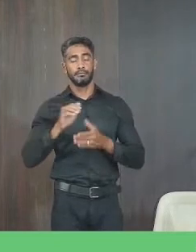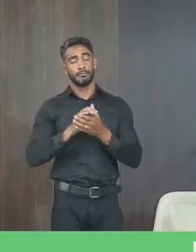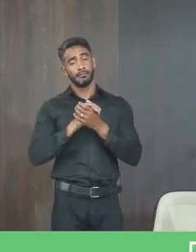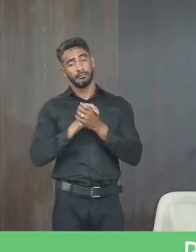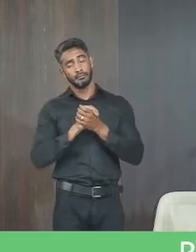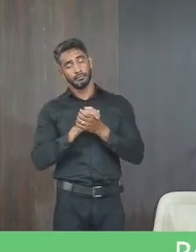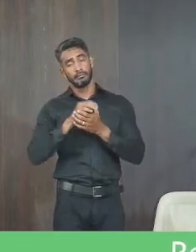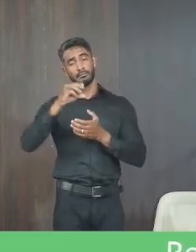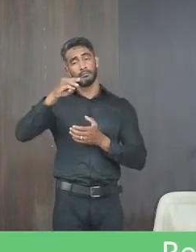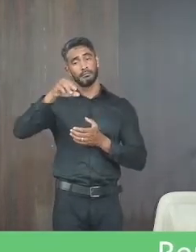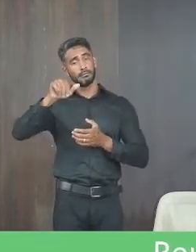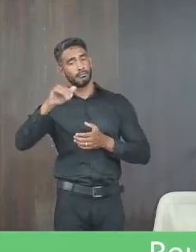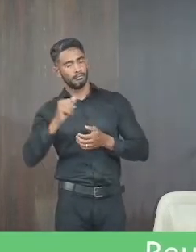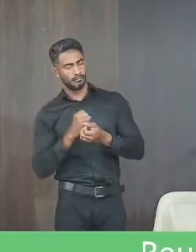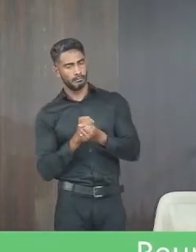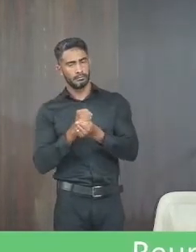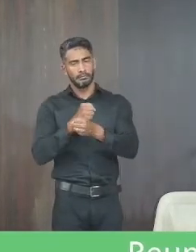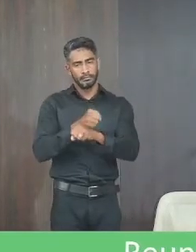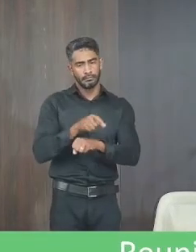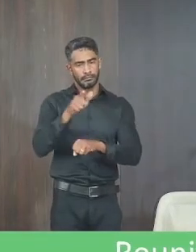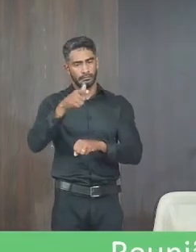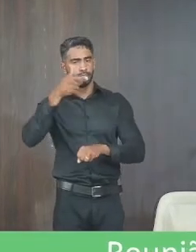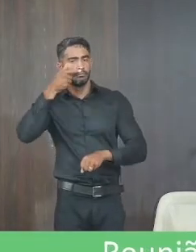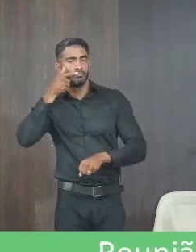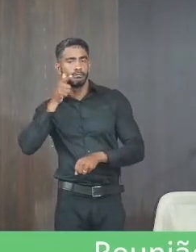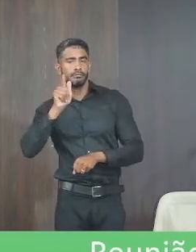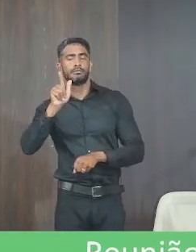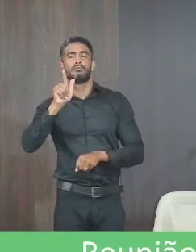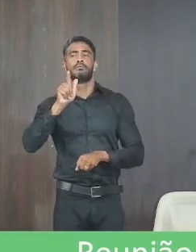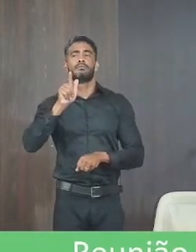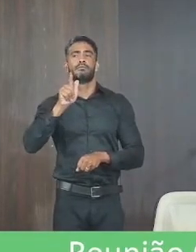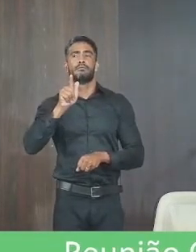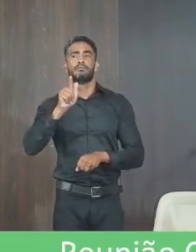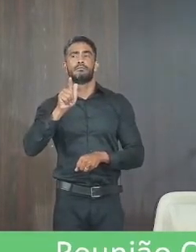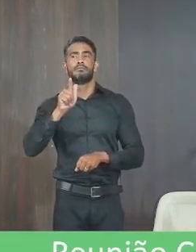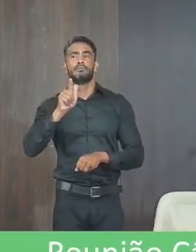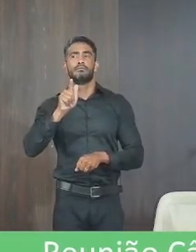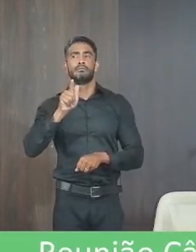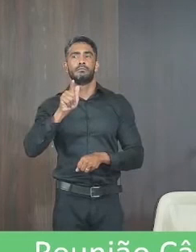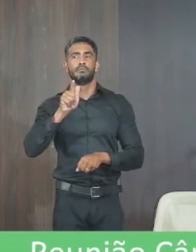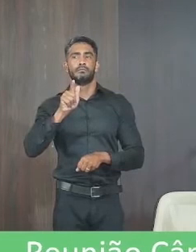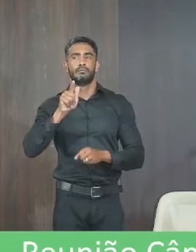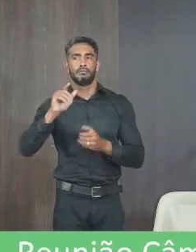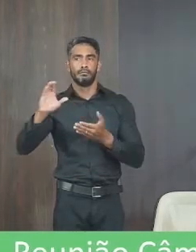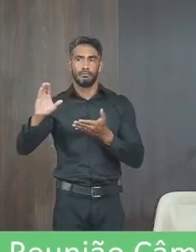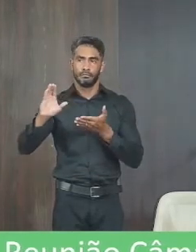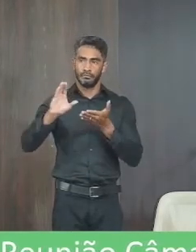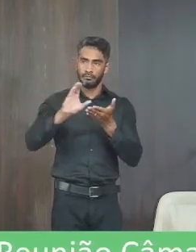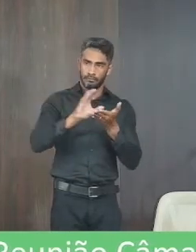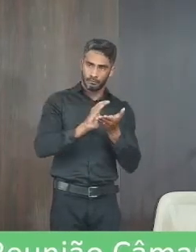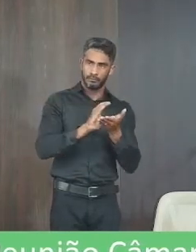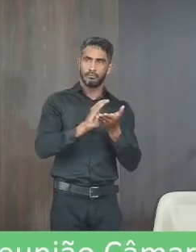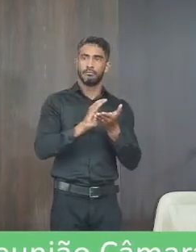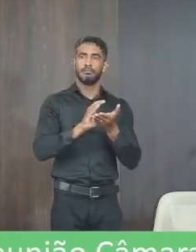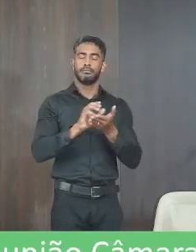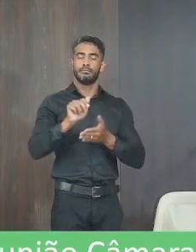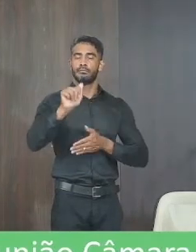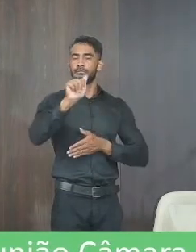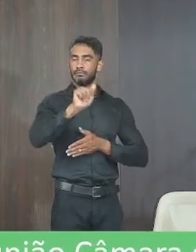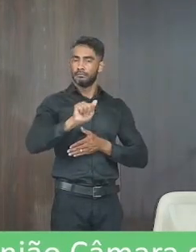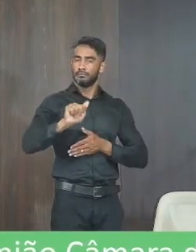Maria José com muito esforço você conseguiu uma emenda também um carro para